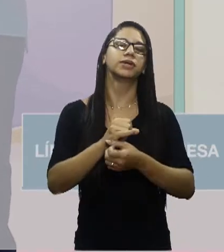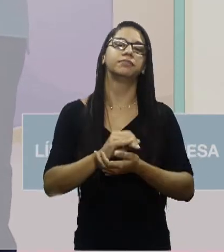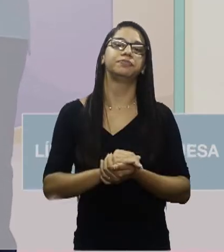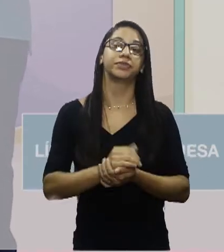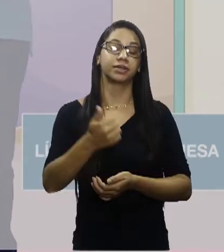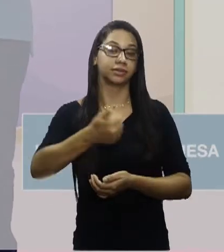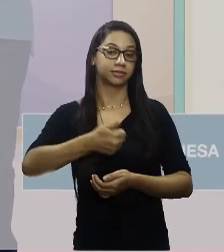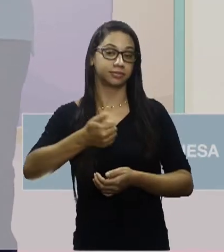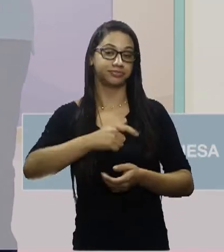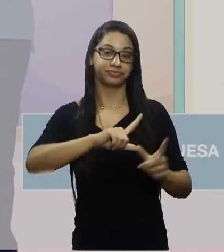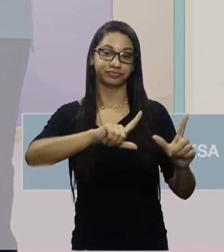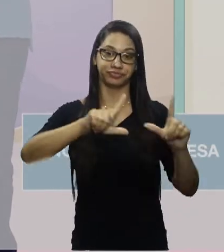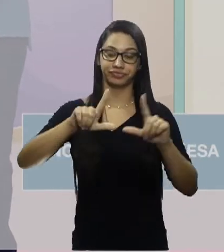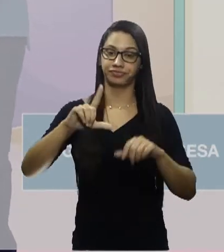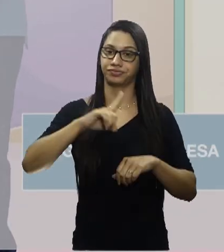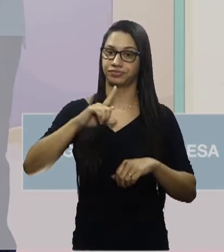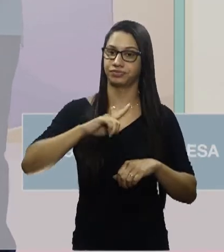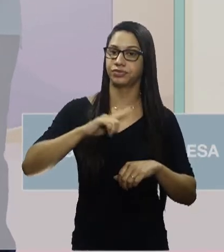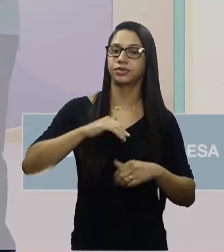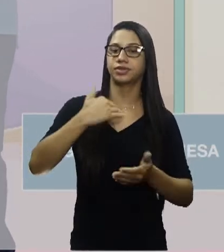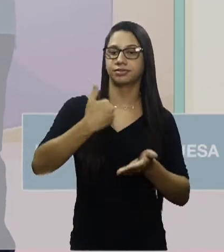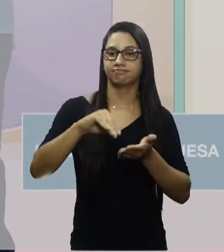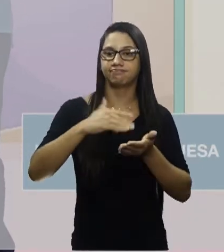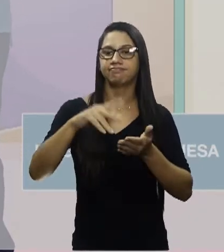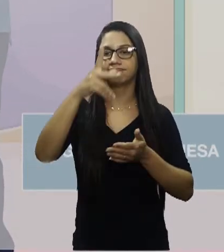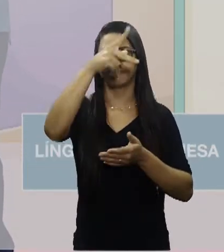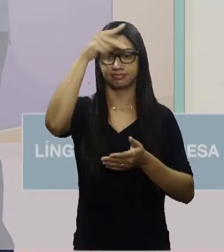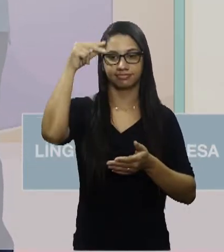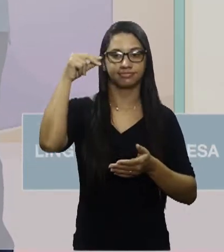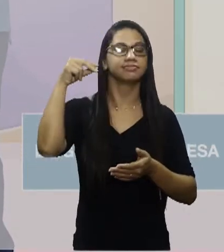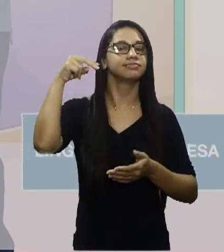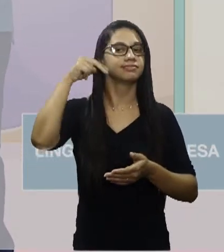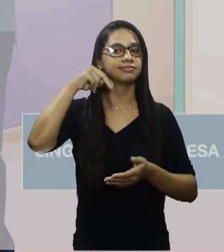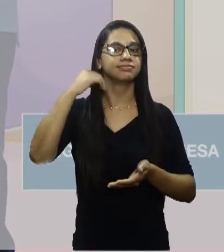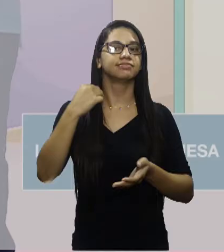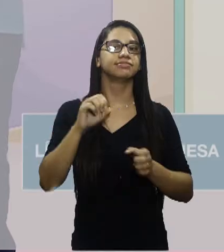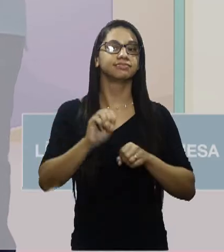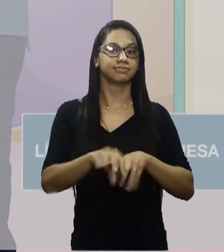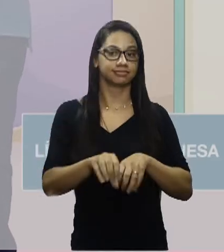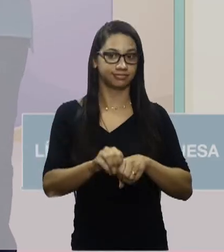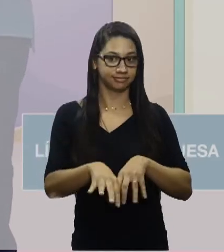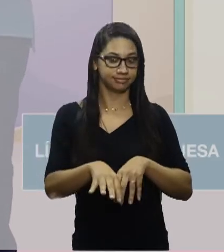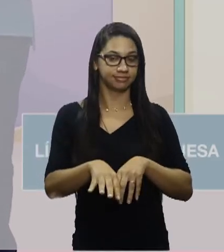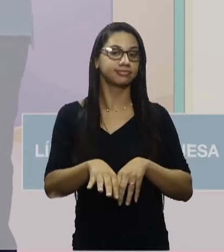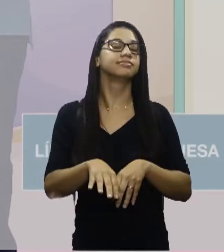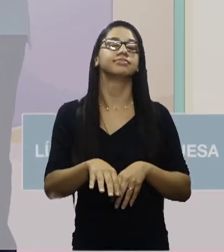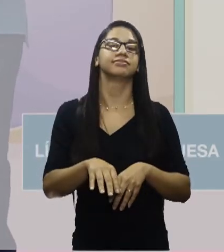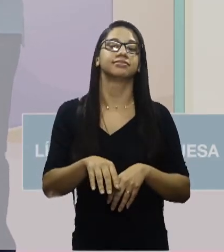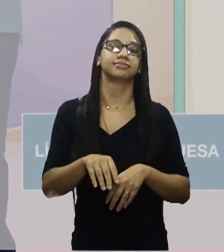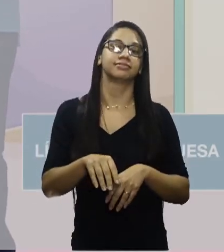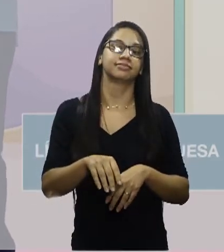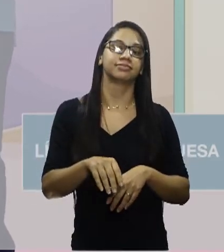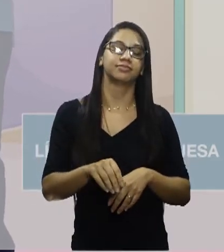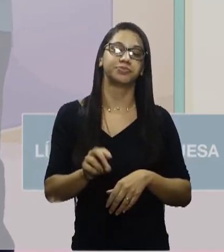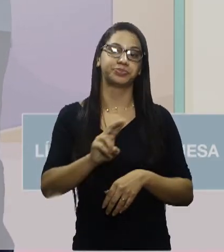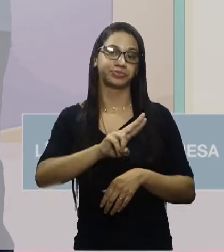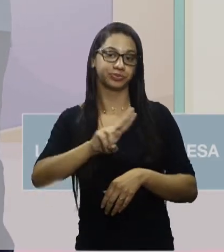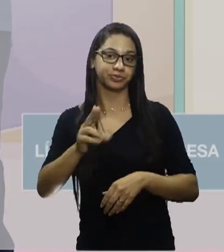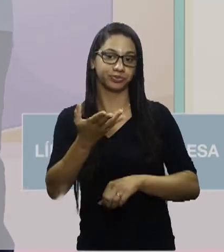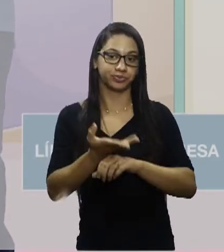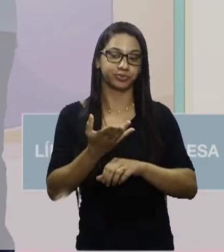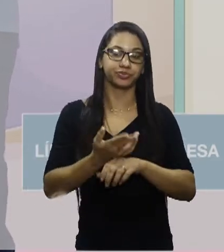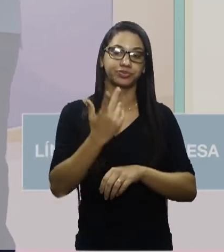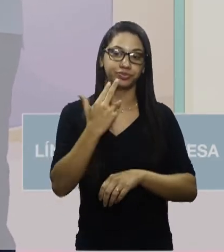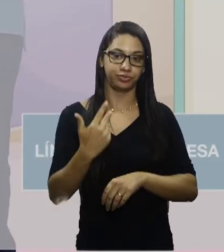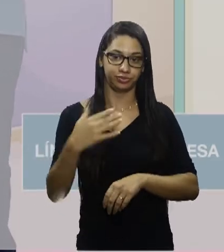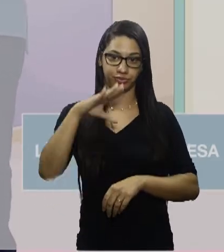nosso primeiro slide a gente vai ter o nome da Secretaria Municipal de Educação de Natal, o nome da disciplina de